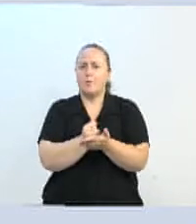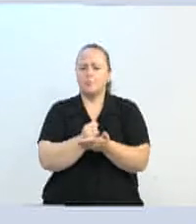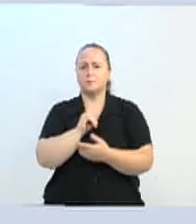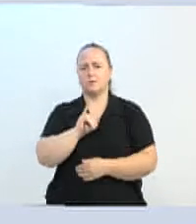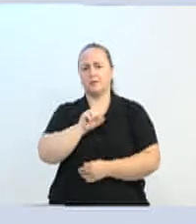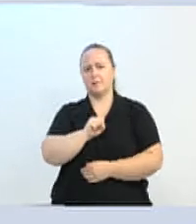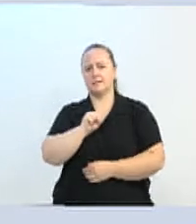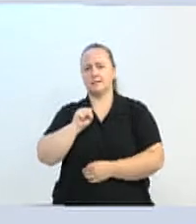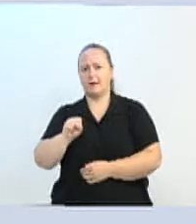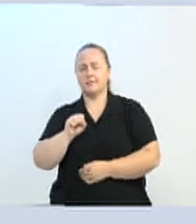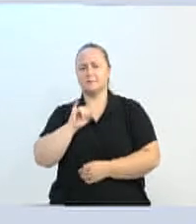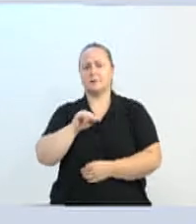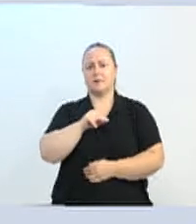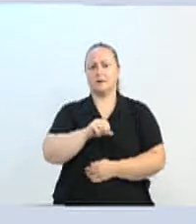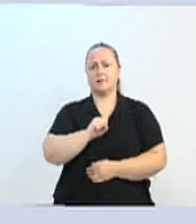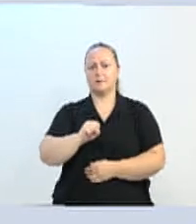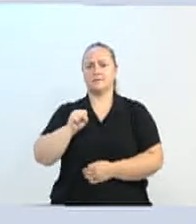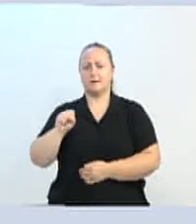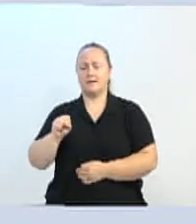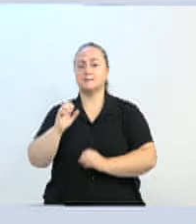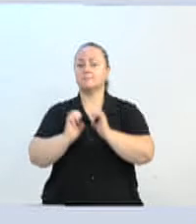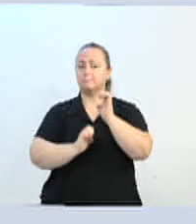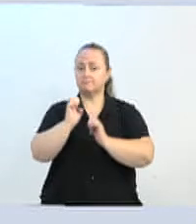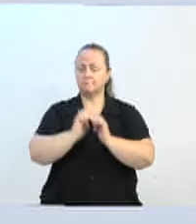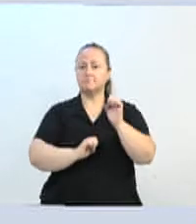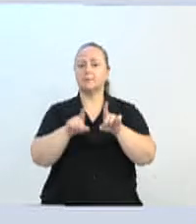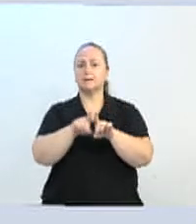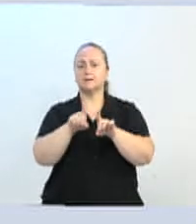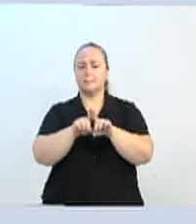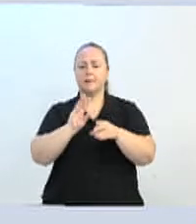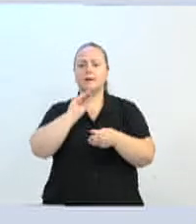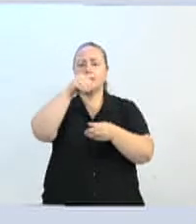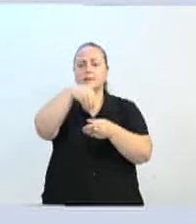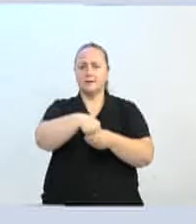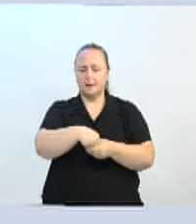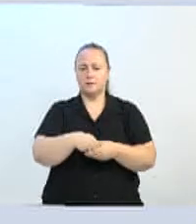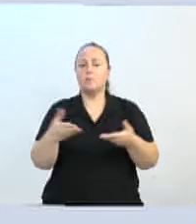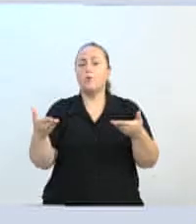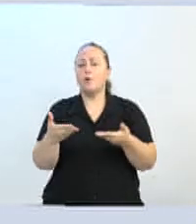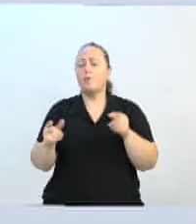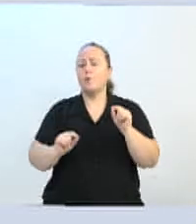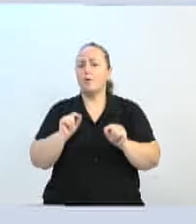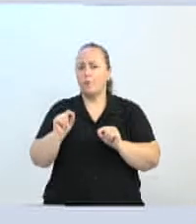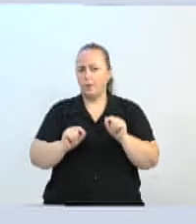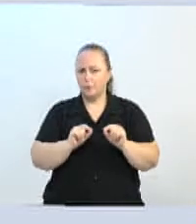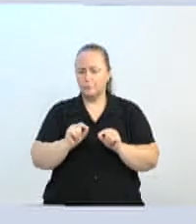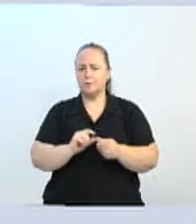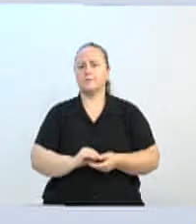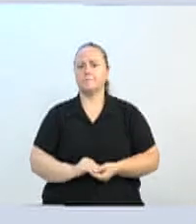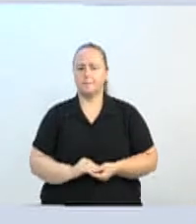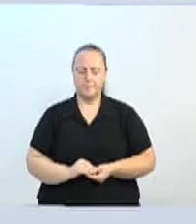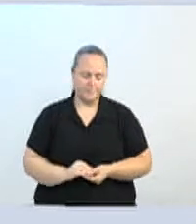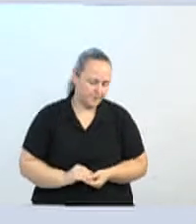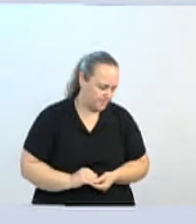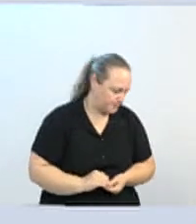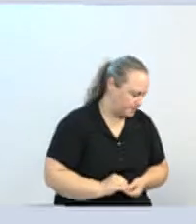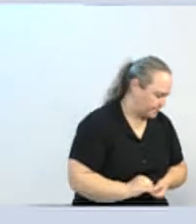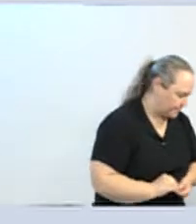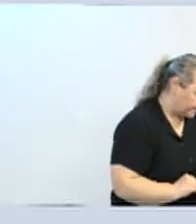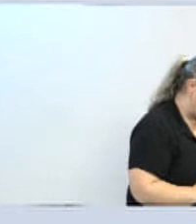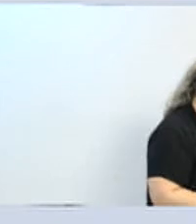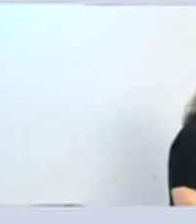como o INSS. As empresas lá instaladas, elas têm hoje, de clientes pagantes,